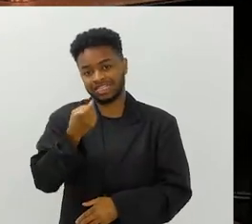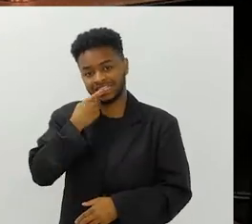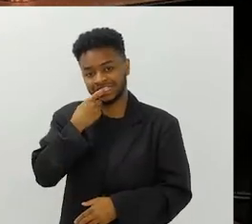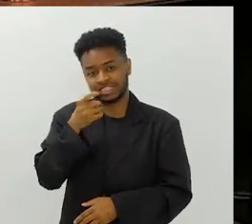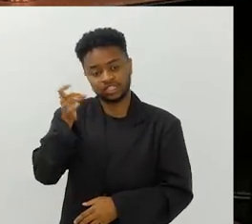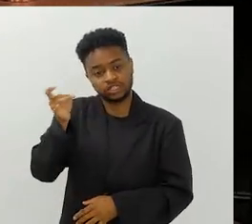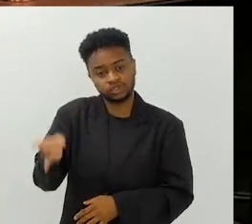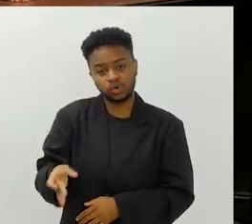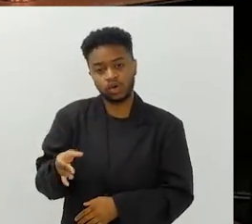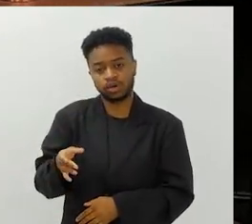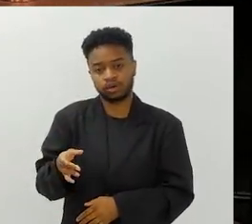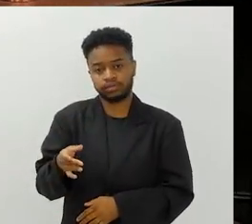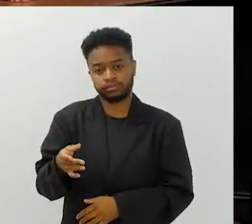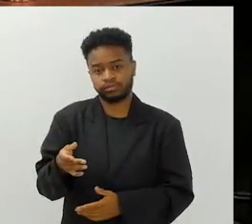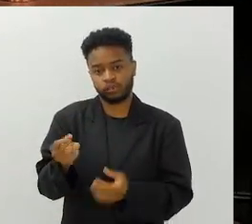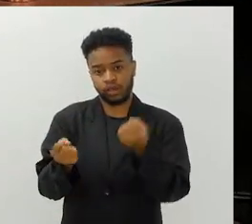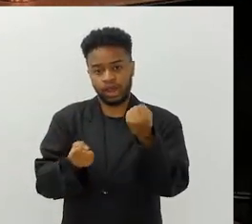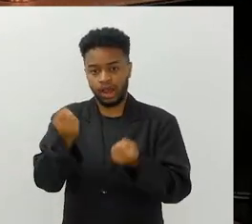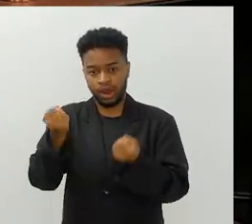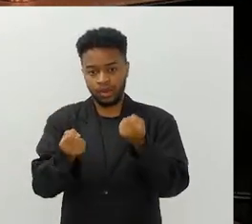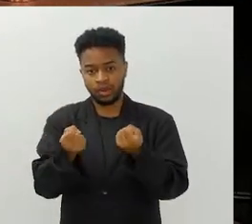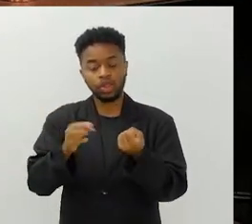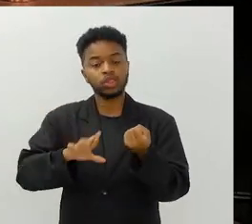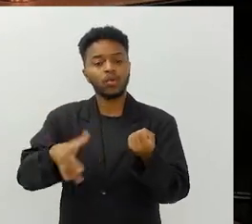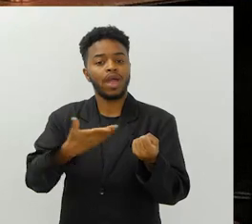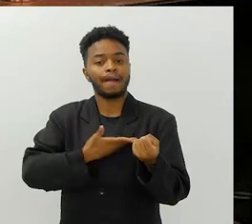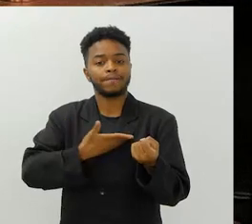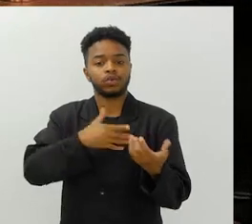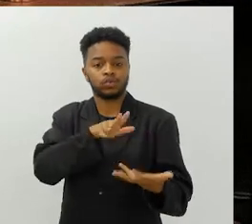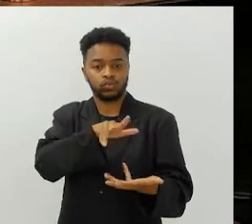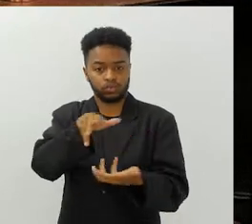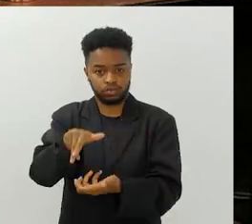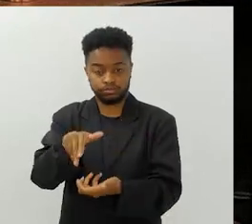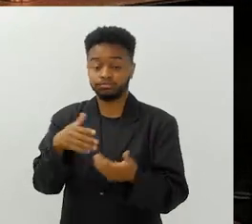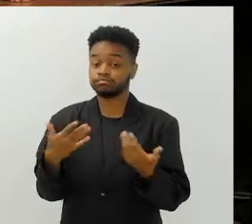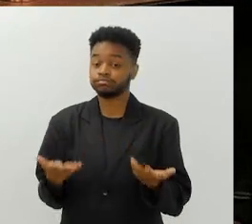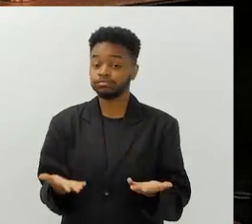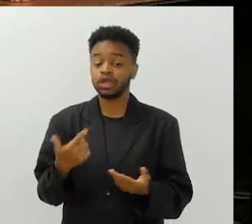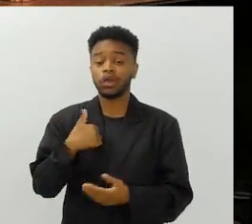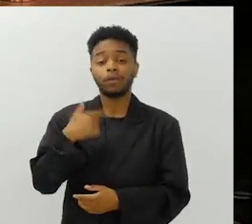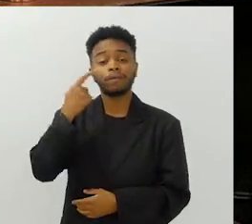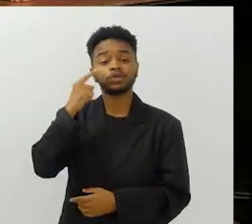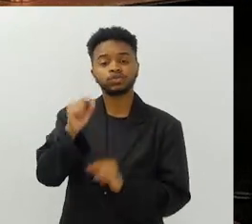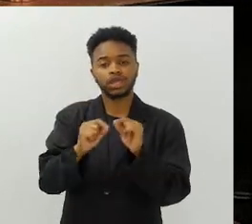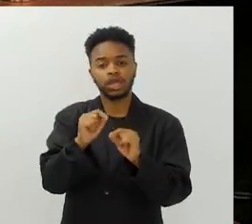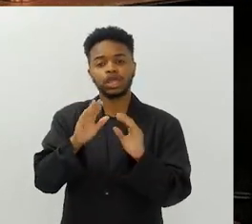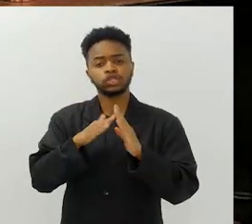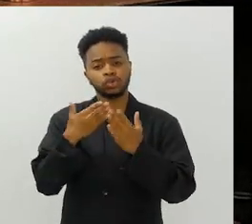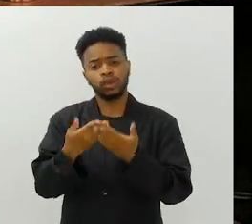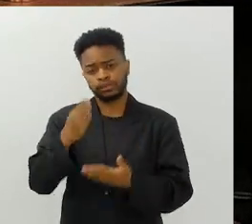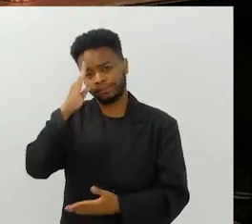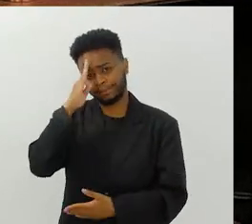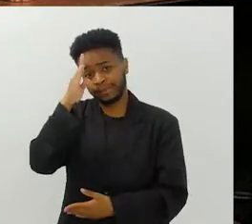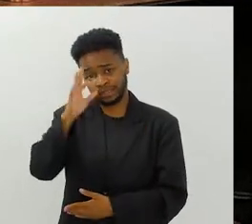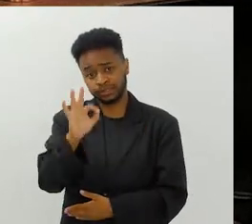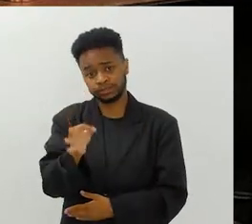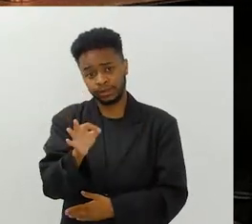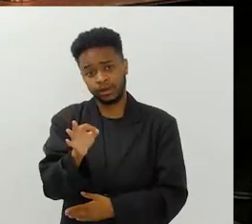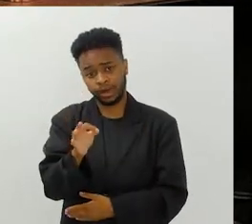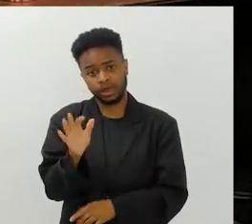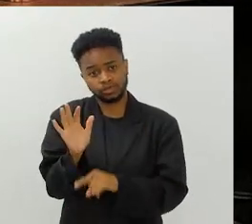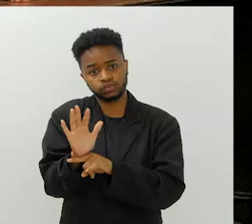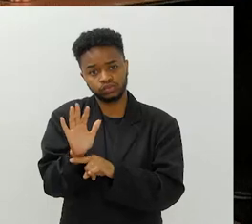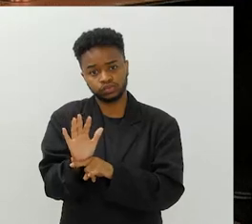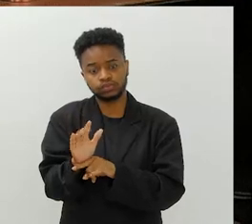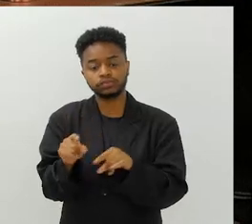Uma embalagem plástica fora do carro, você não era amigo da terra. Então, eu penso o seguinte, a escola é fundamental, né?